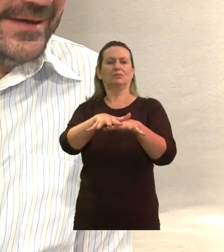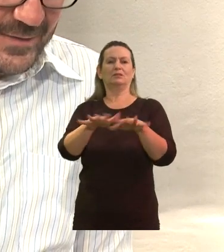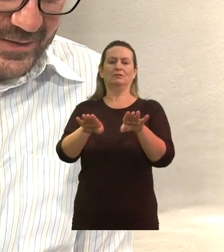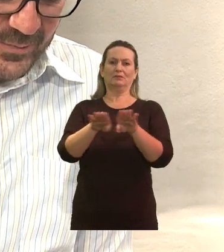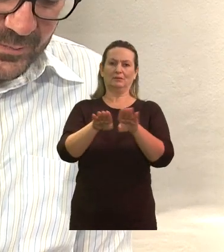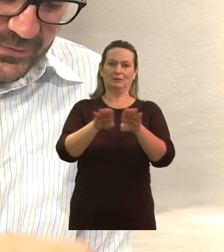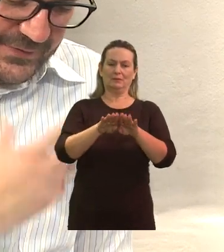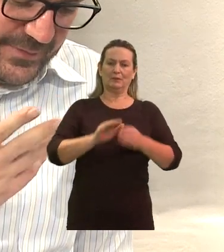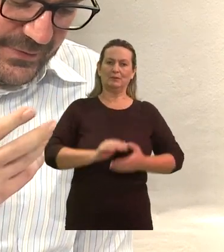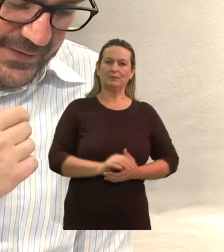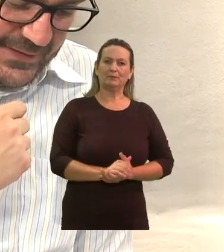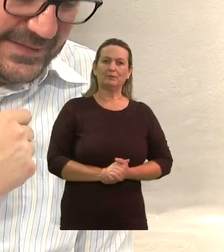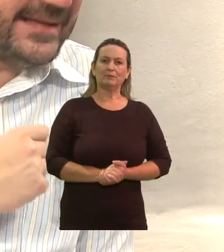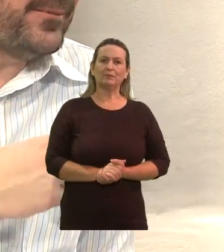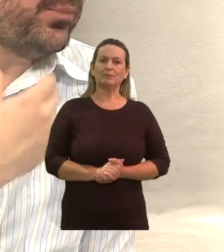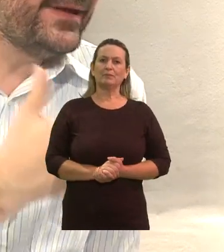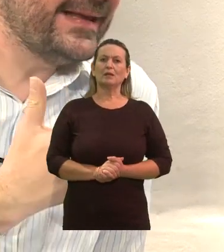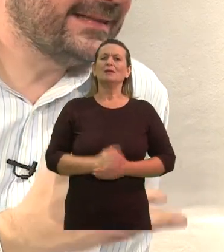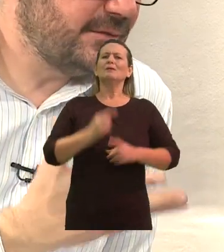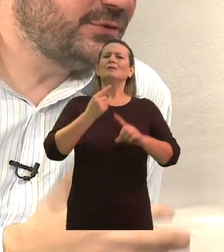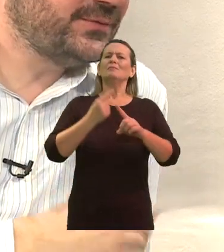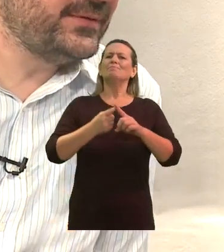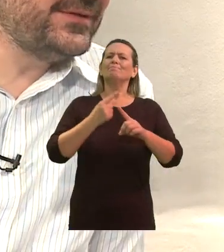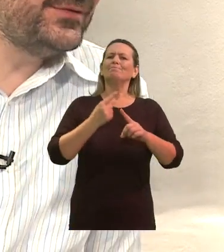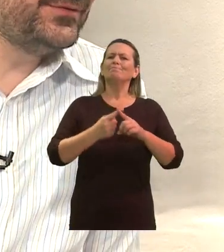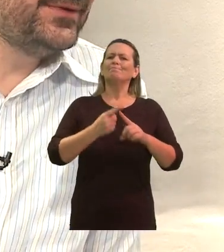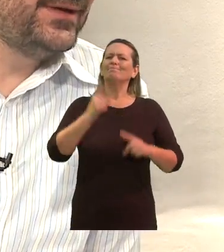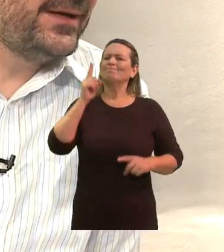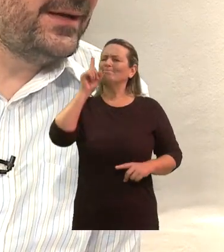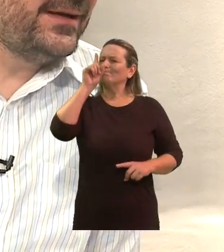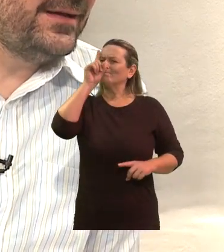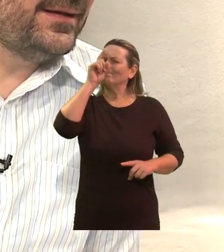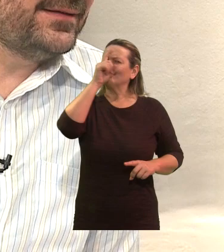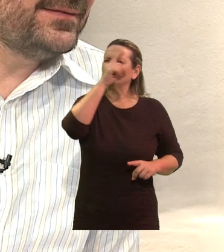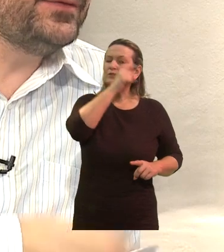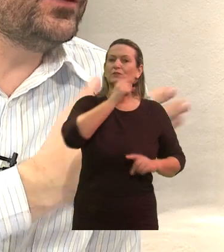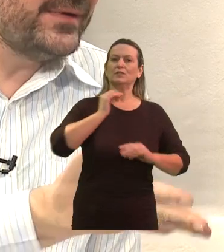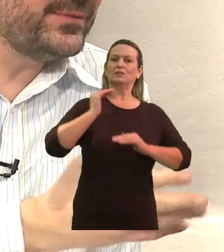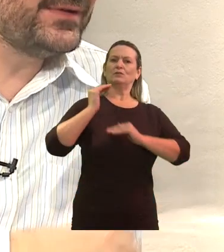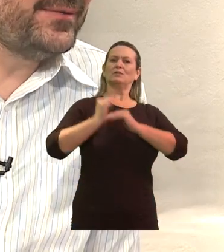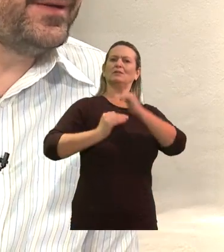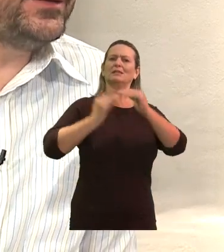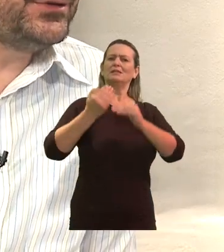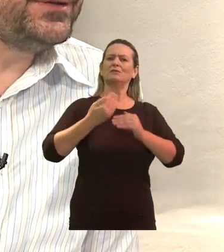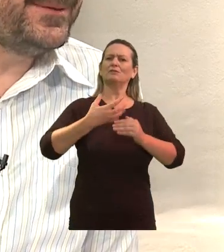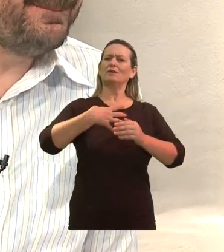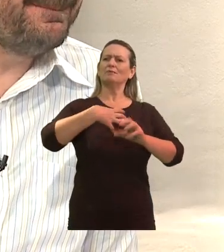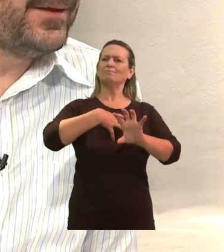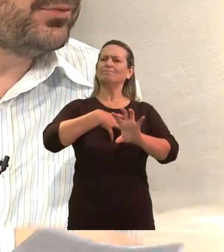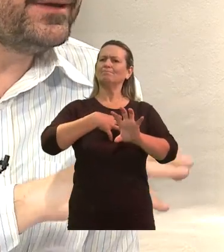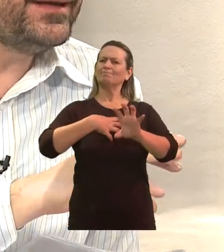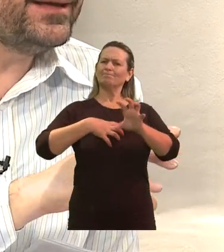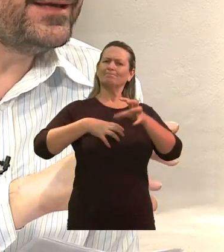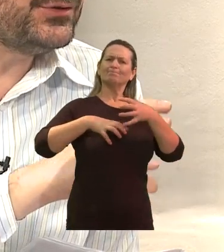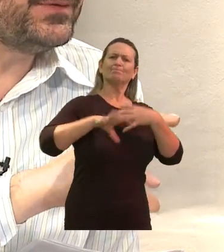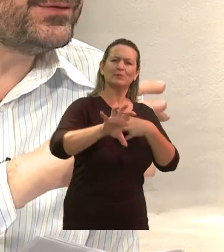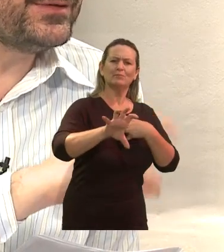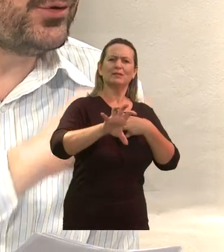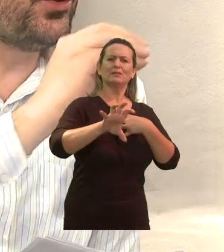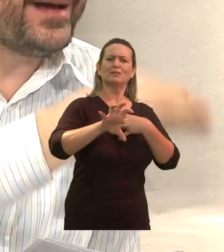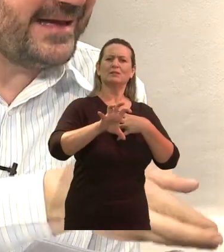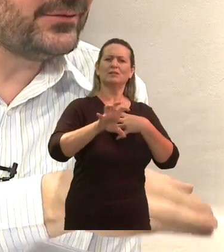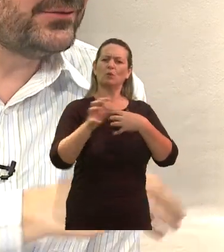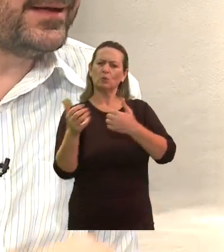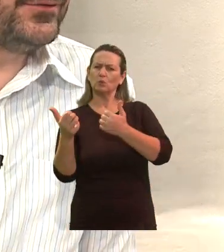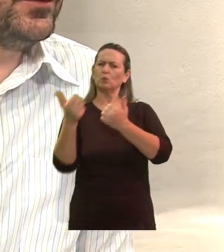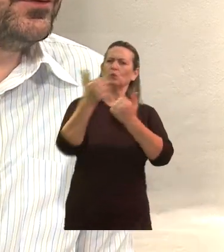Certo. Professora, por que é tão difícil desenvolvermos a empatia? Por que é difícil